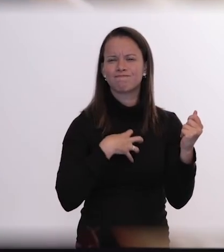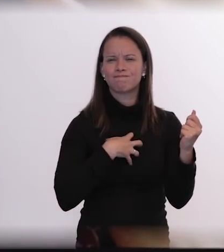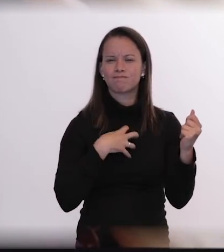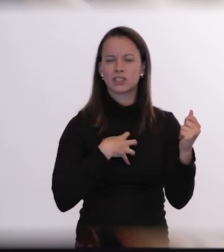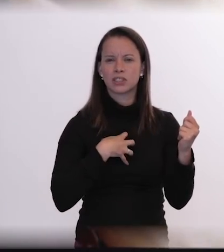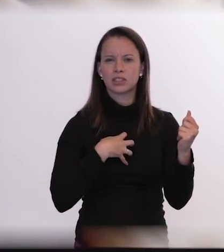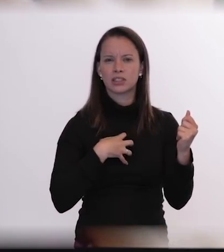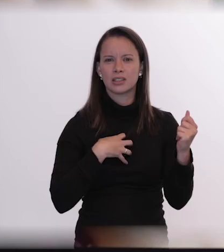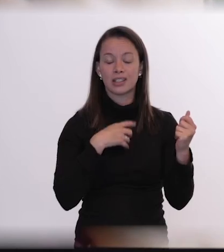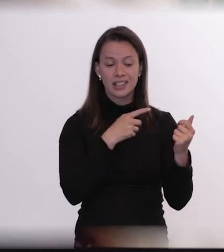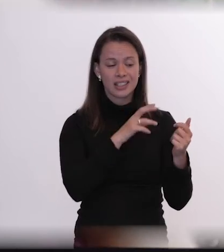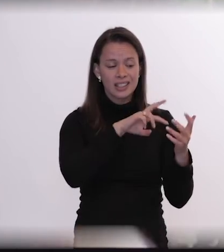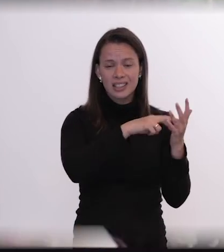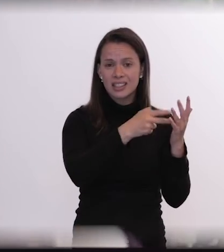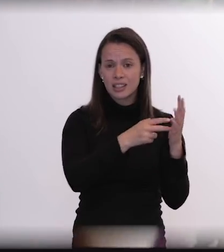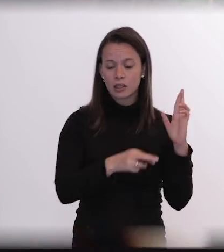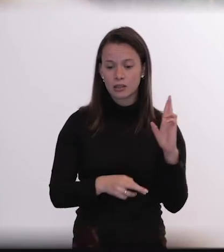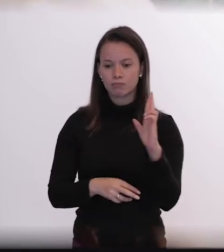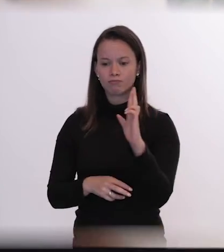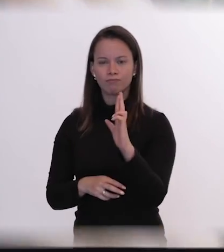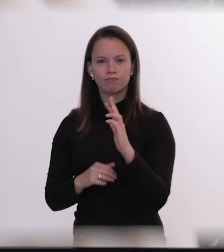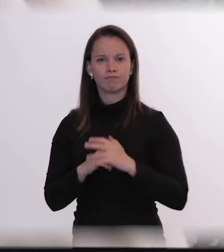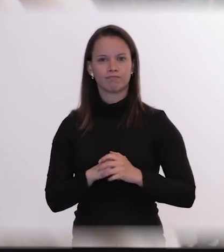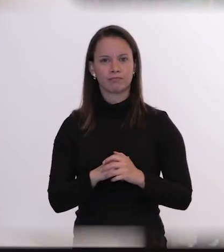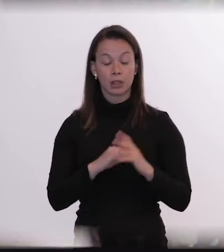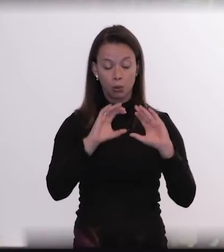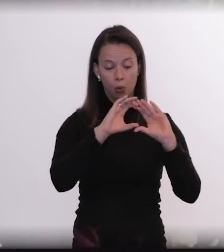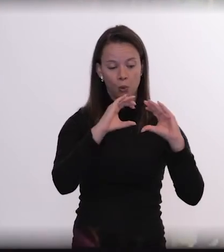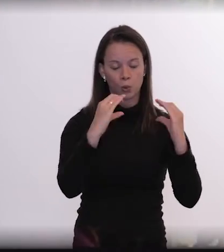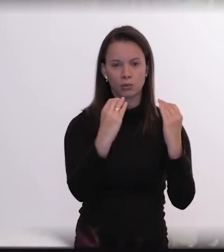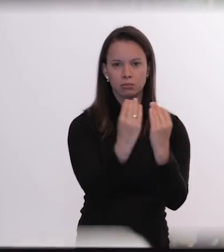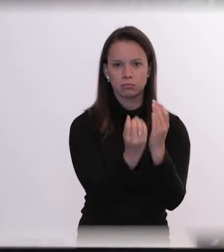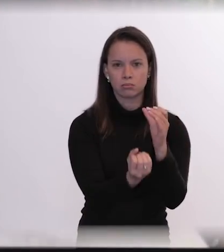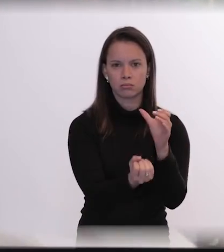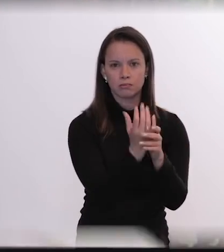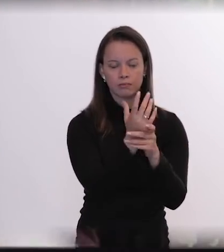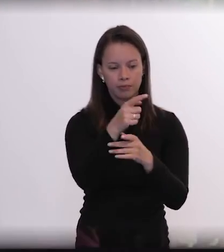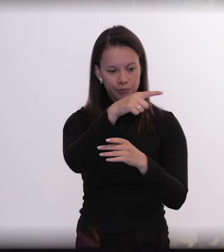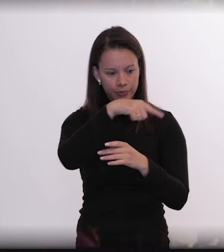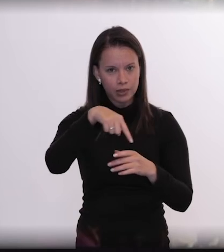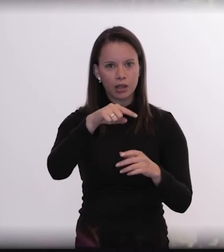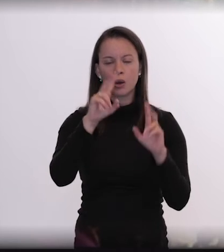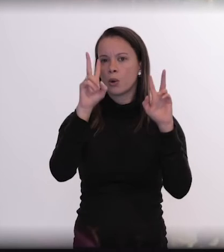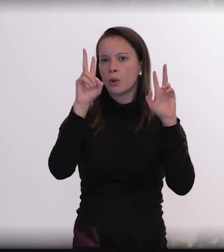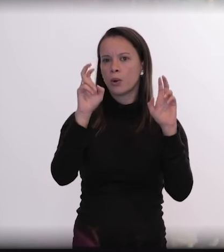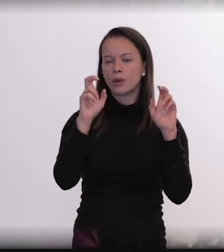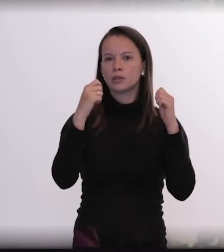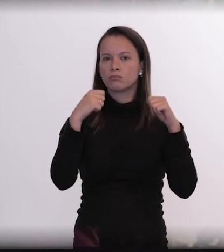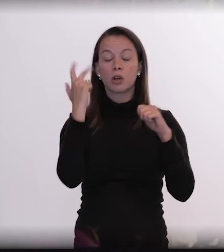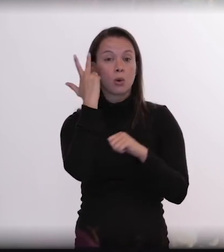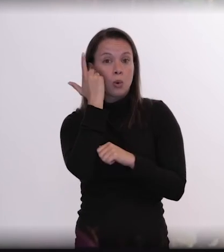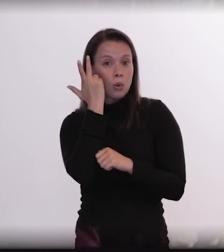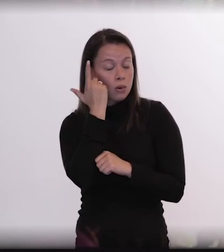parte da resposta fizeram comunidade tornaram essa questão uma questão comum